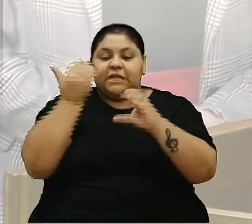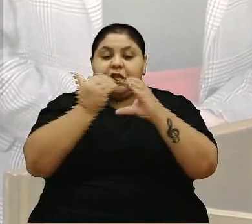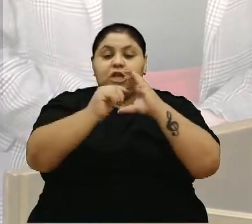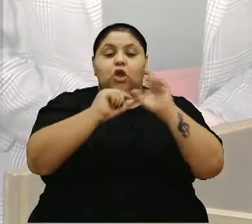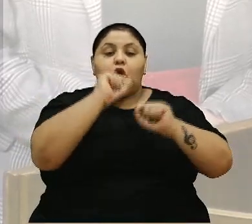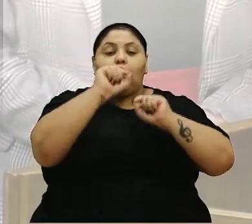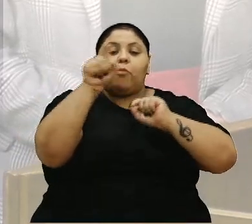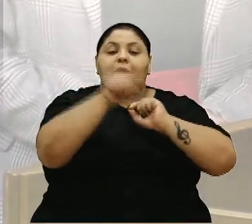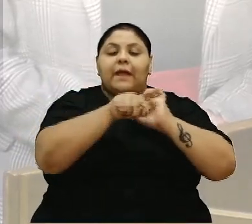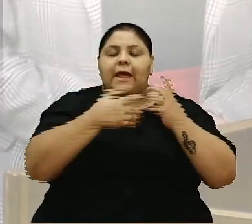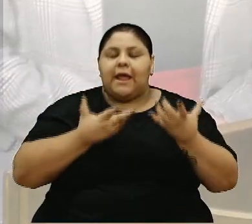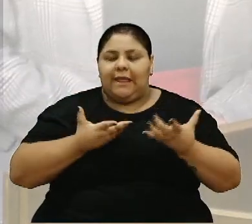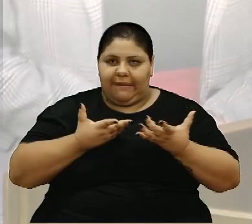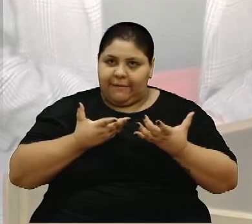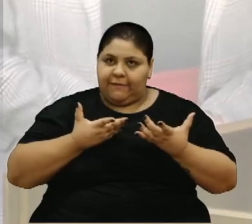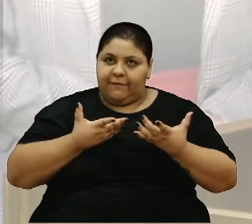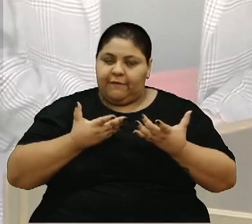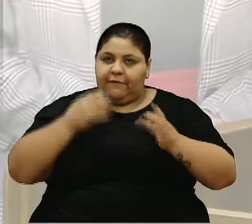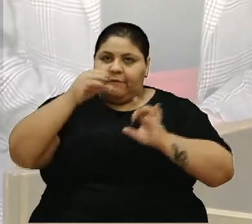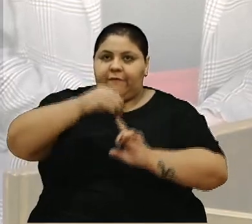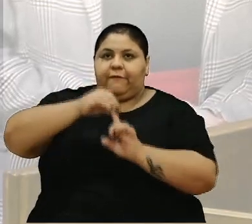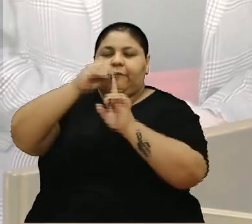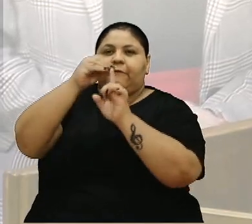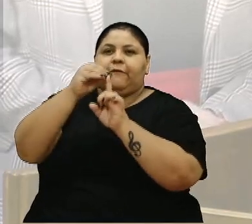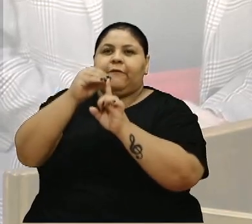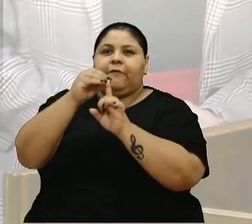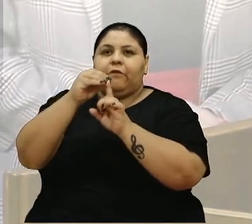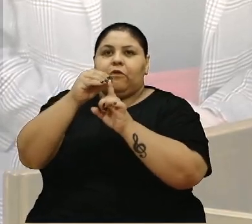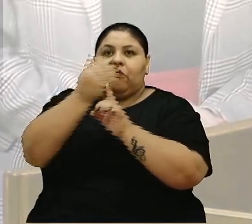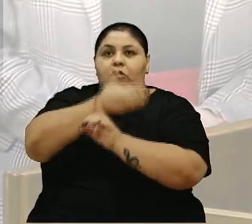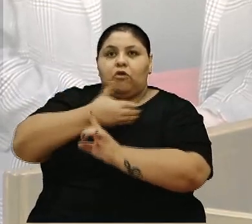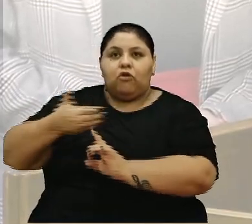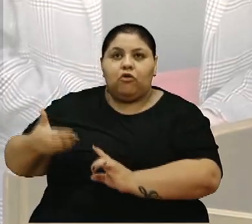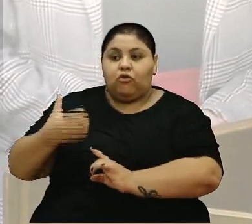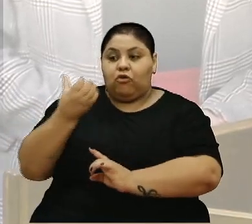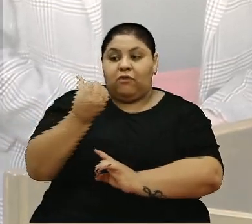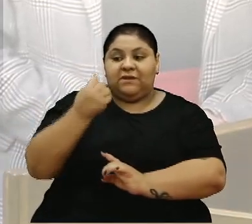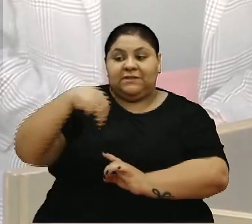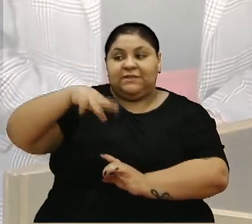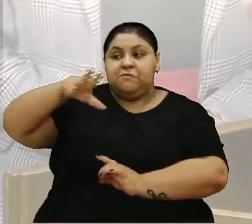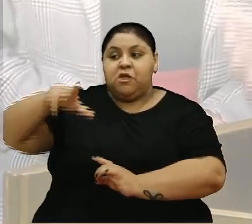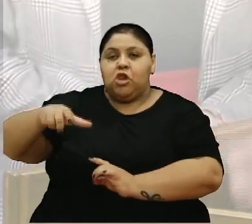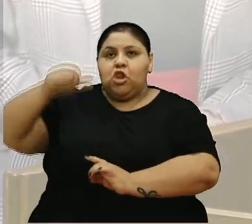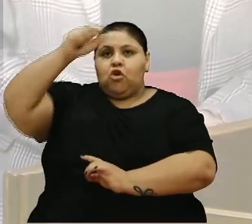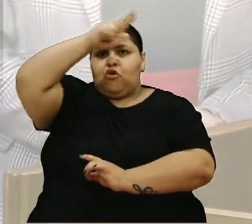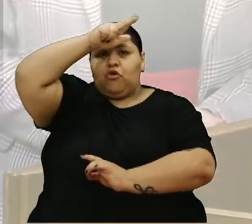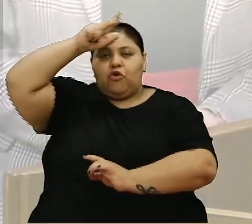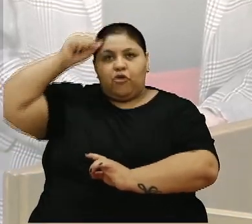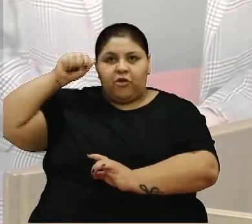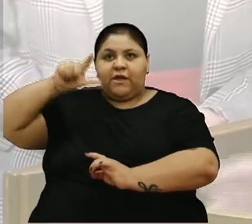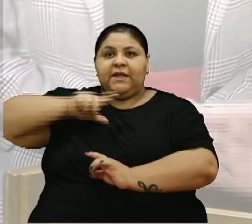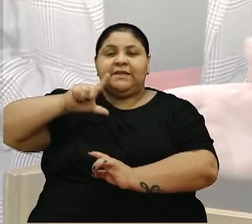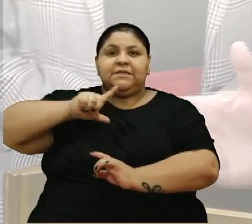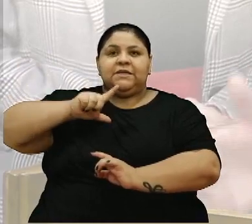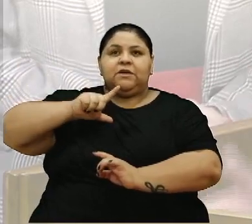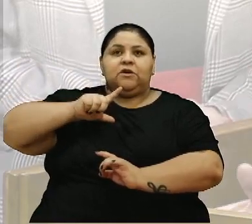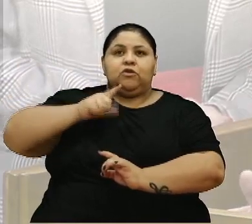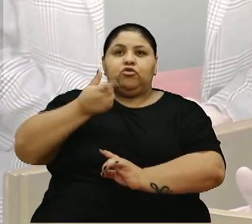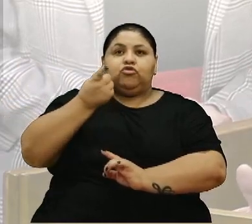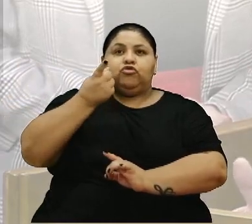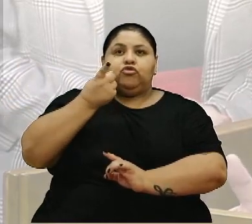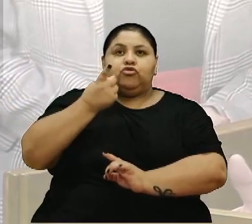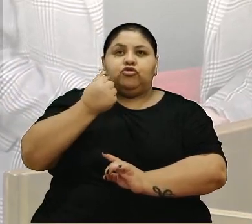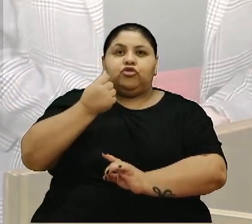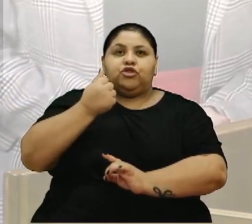funcionavam, principalmente da questão pública, né, dos 6 milhões da prefeitura, então eles têm, são verbas rubricadas, destinadas